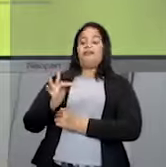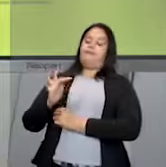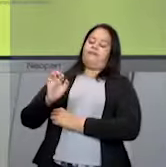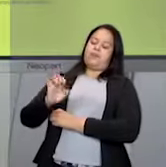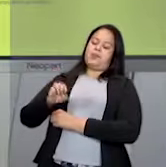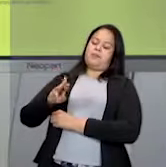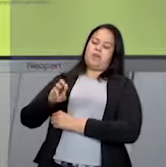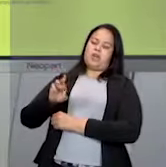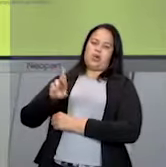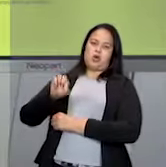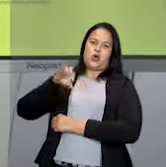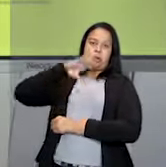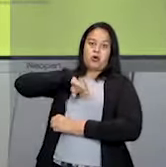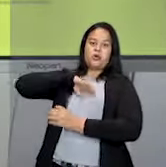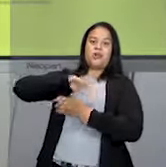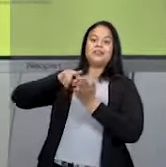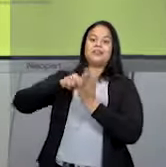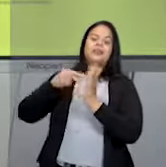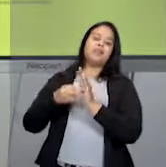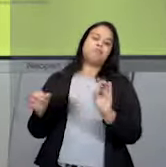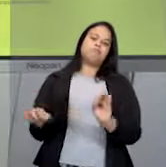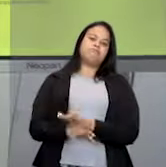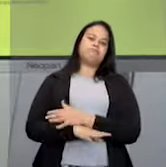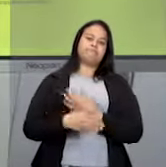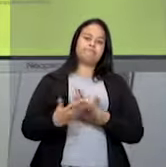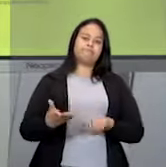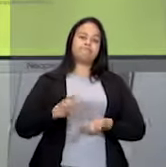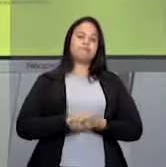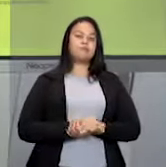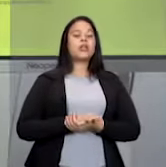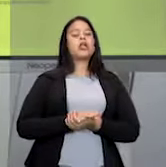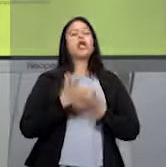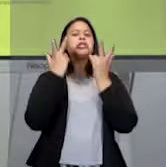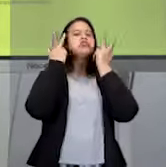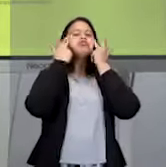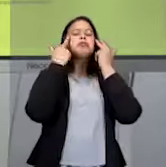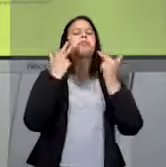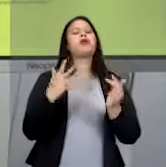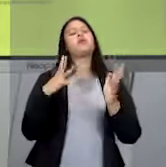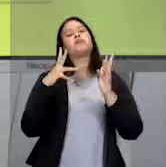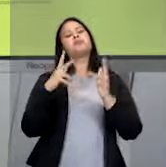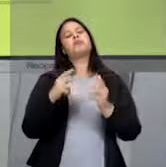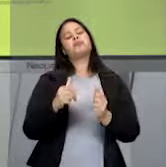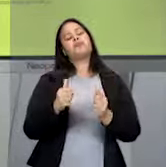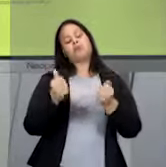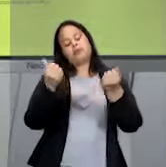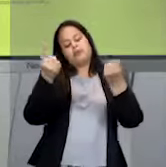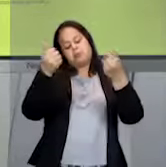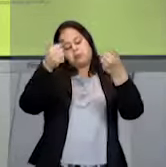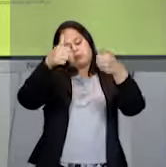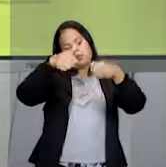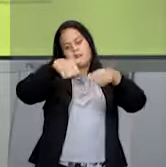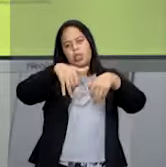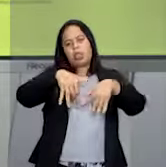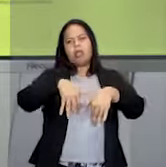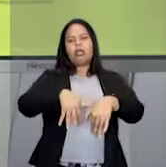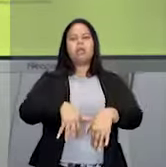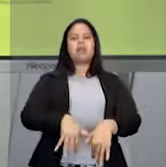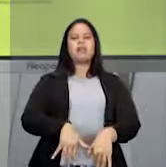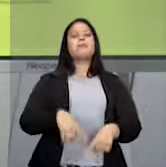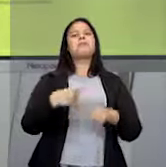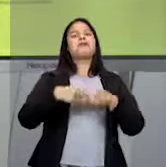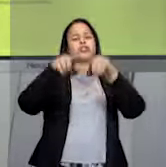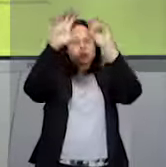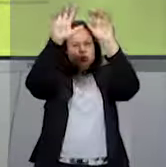como fica no tempo, é normal que com o passar do tempo, as coisas vão se desfazendo. Porque a gente tem a